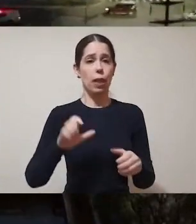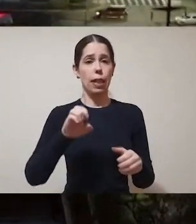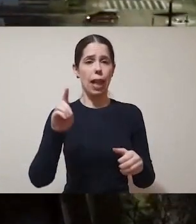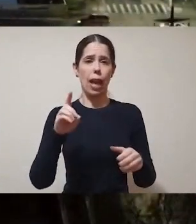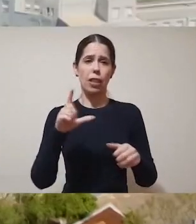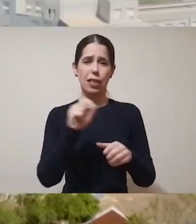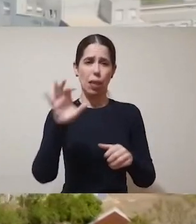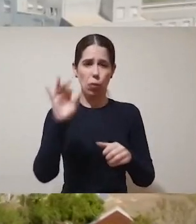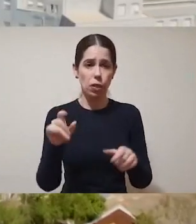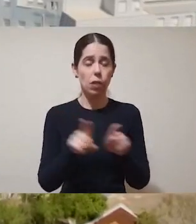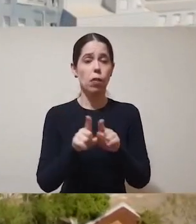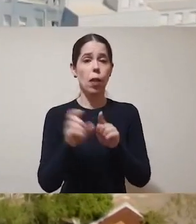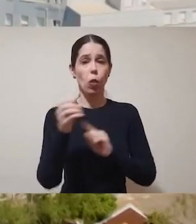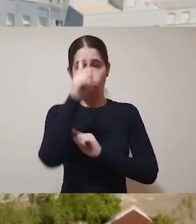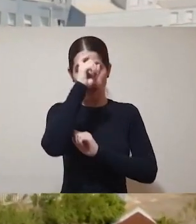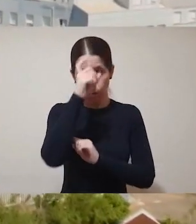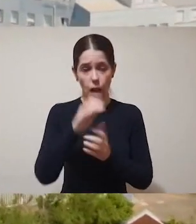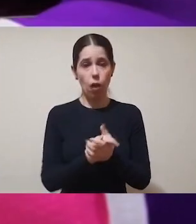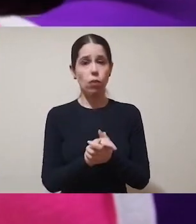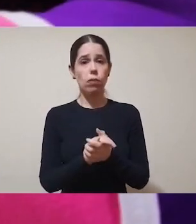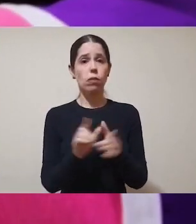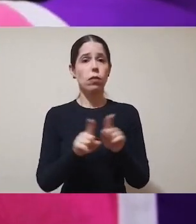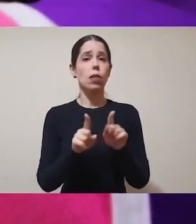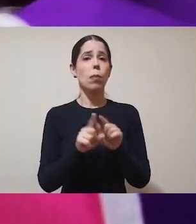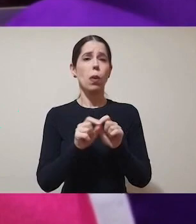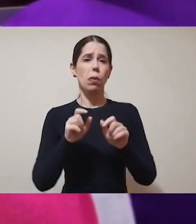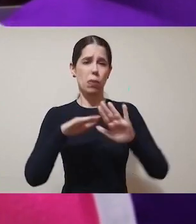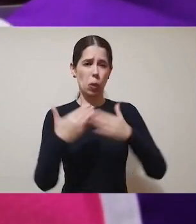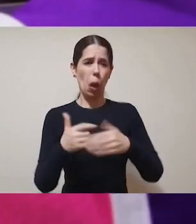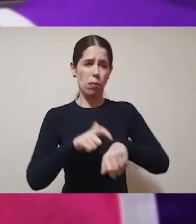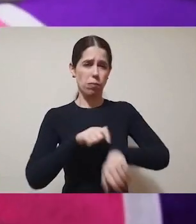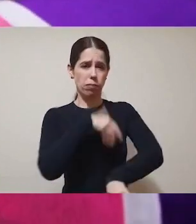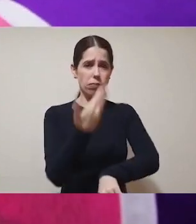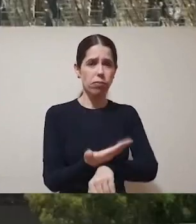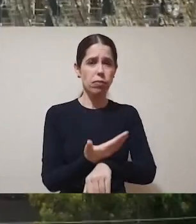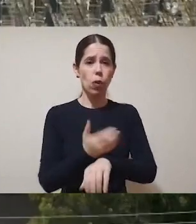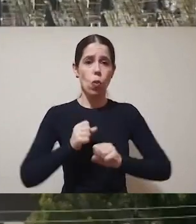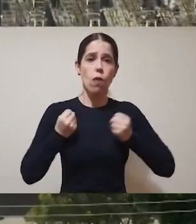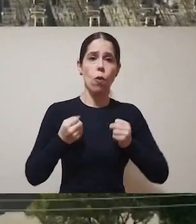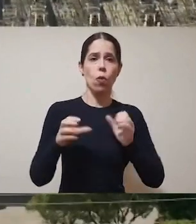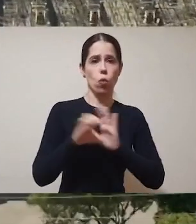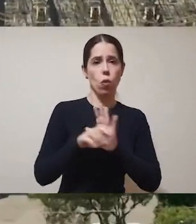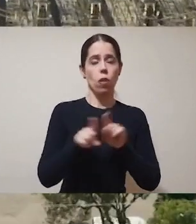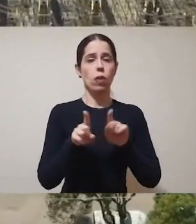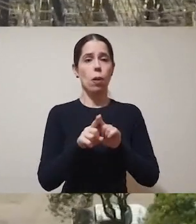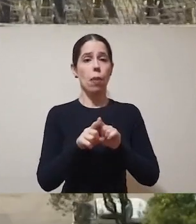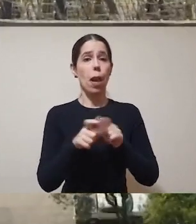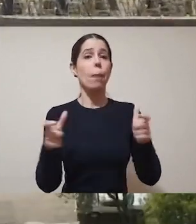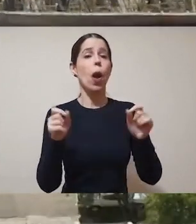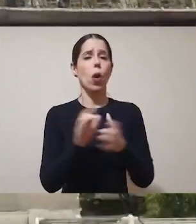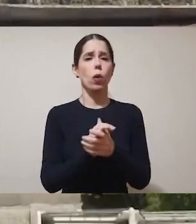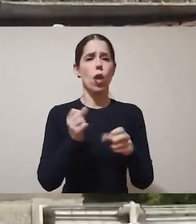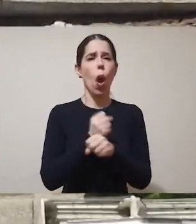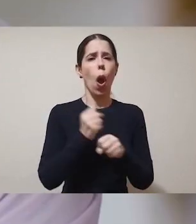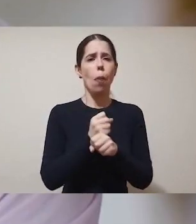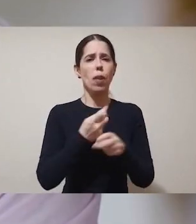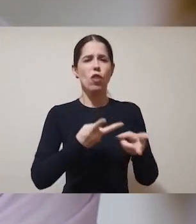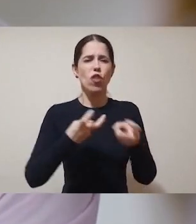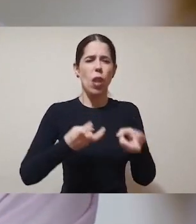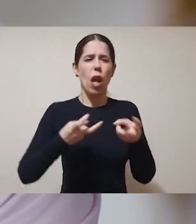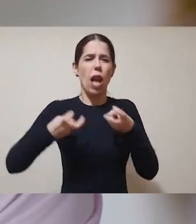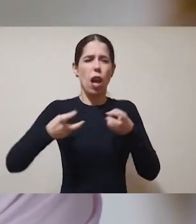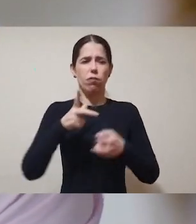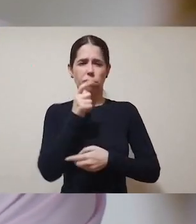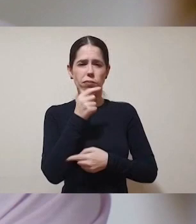toda em LED, um novo hospital, um turno integral com reforço curricular, a maior obra de drenagem da história da cidade.